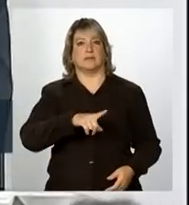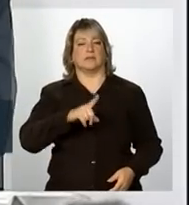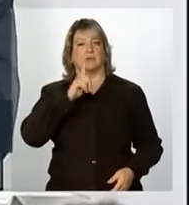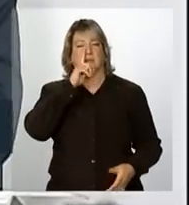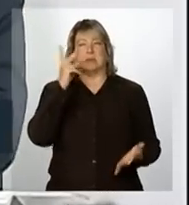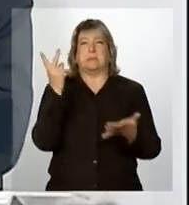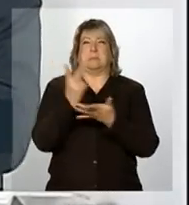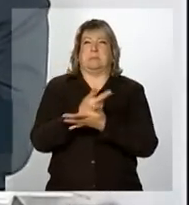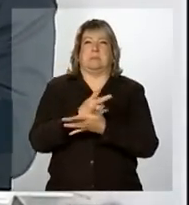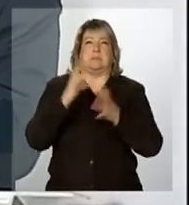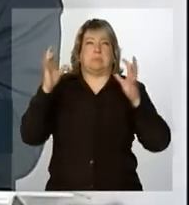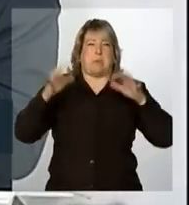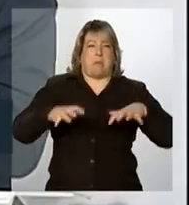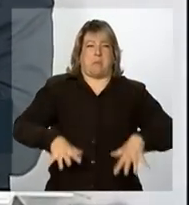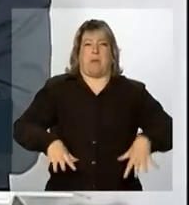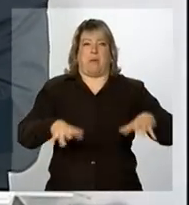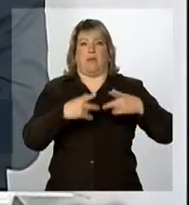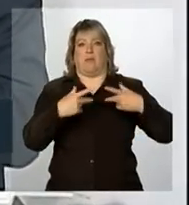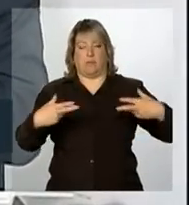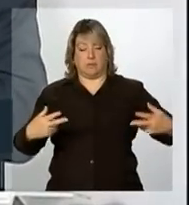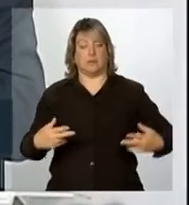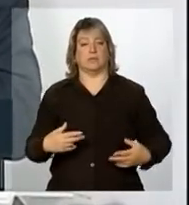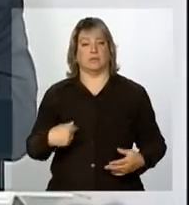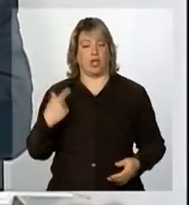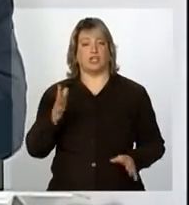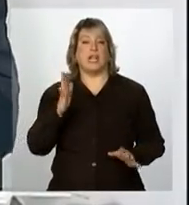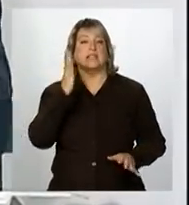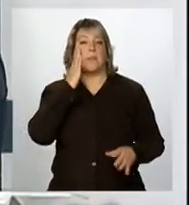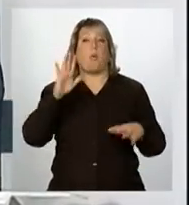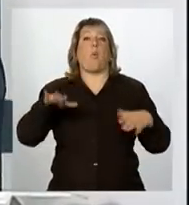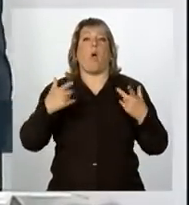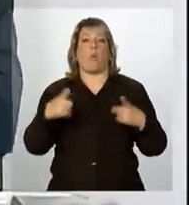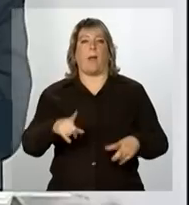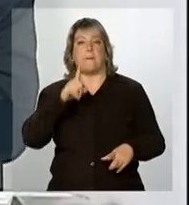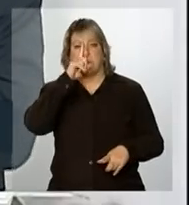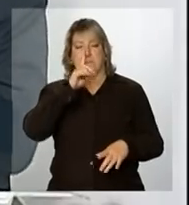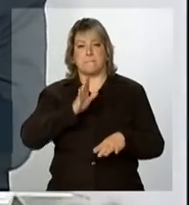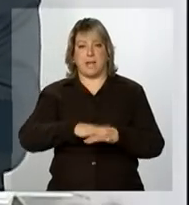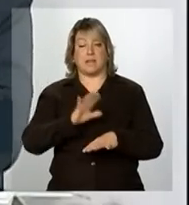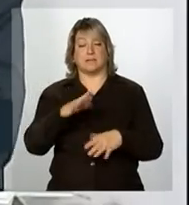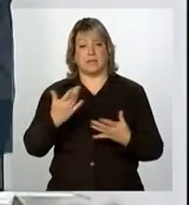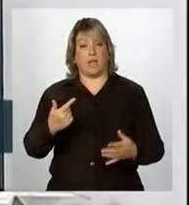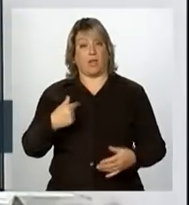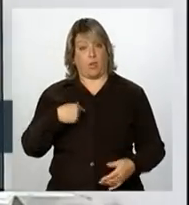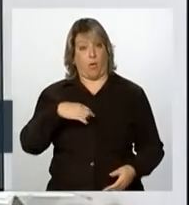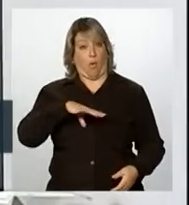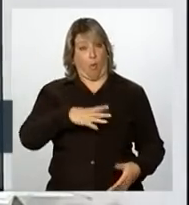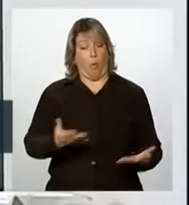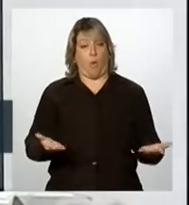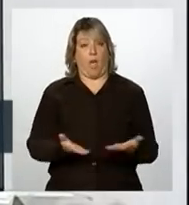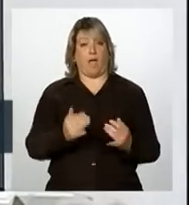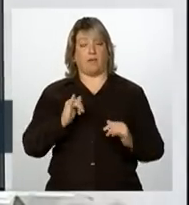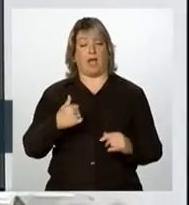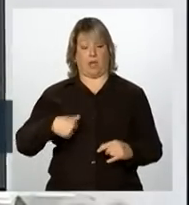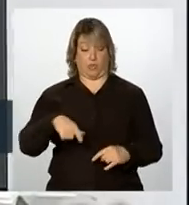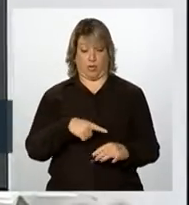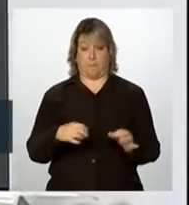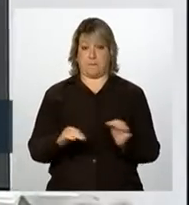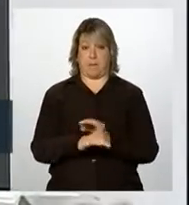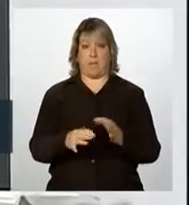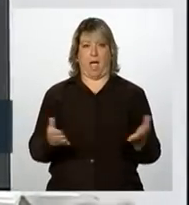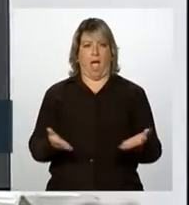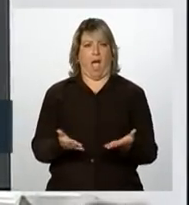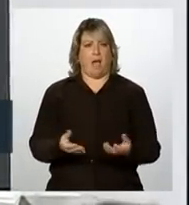extremos. Então, eu aqui, ouso dizer que nós nunca estivemos tão preparados como